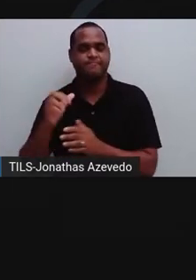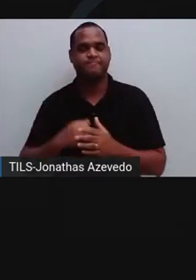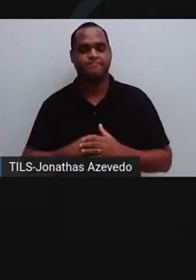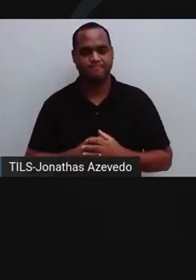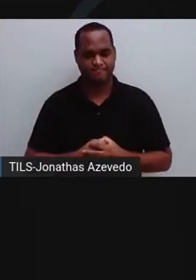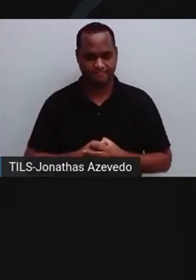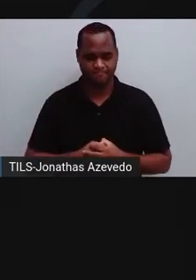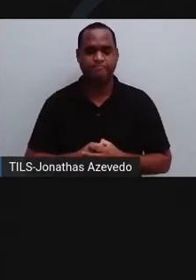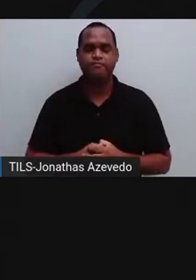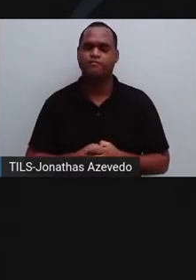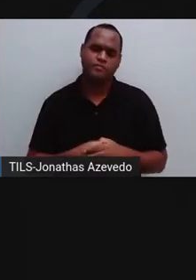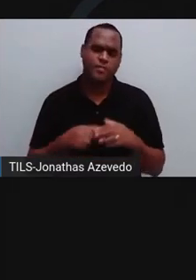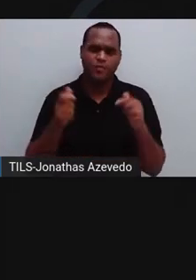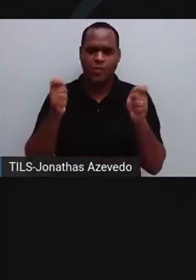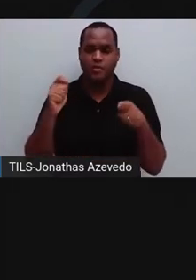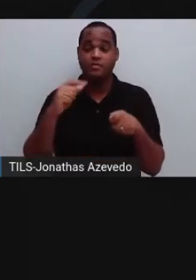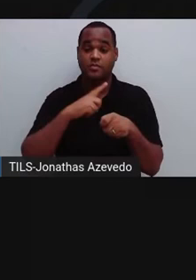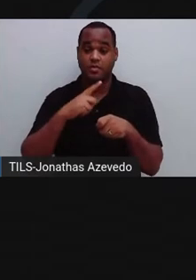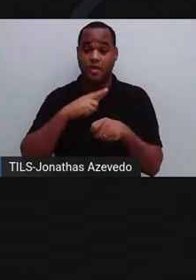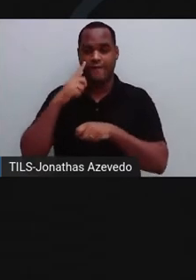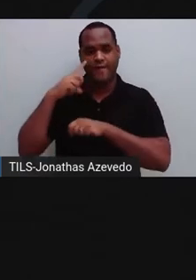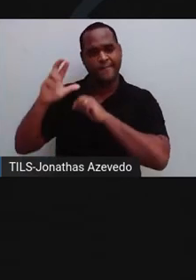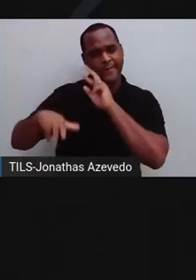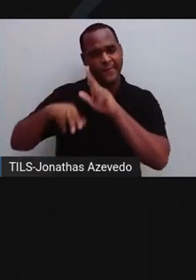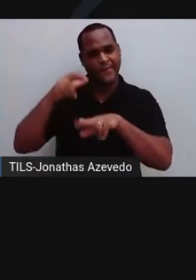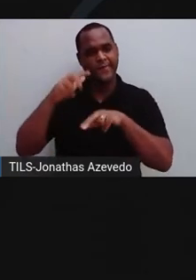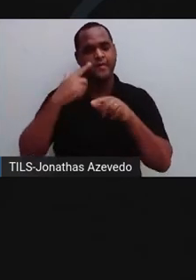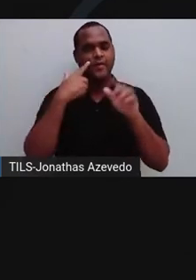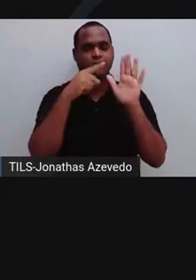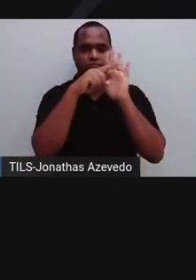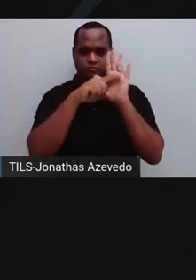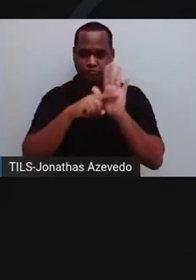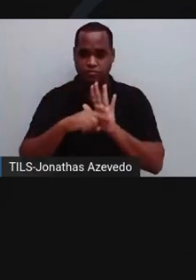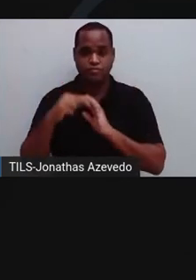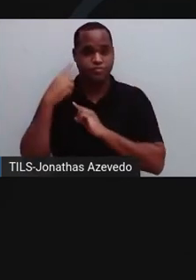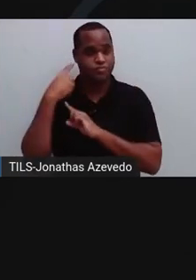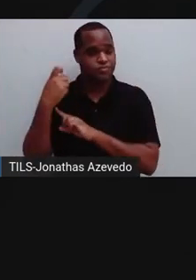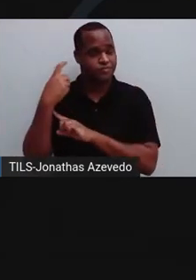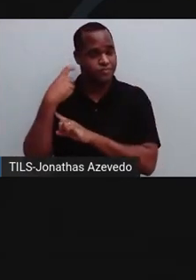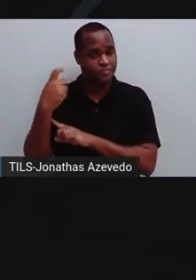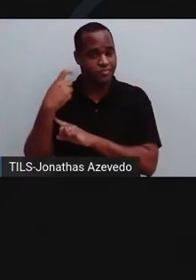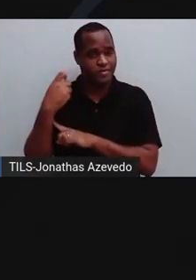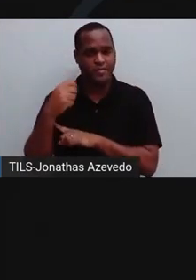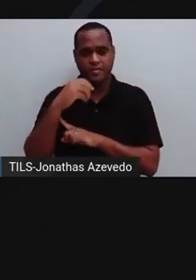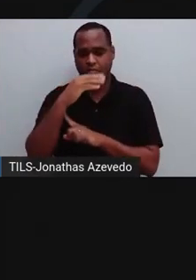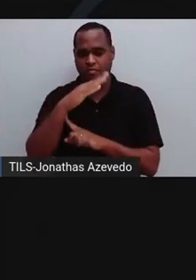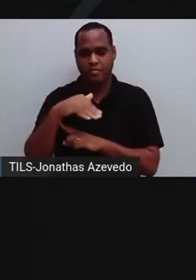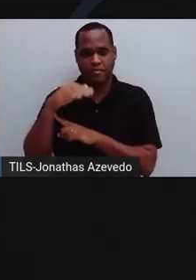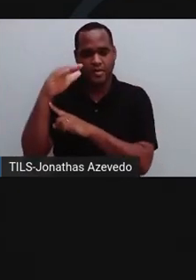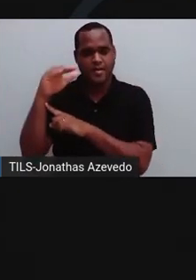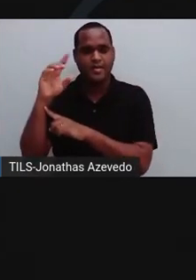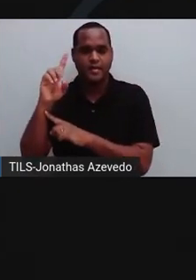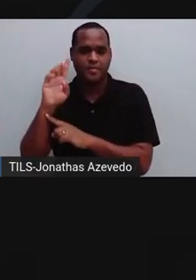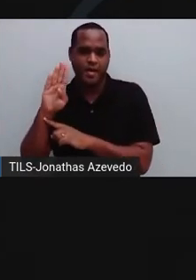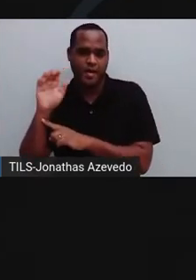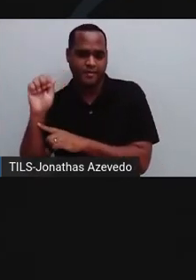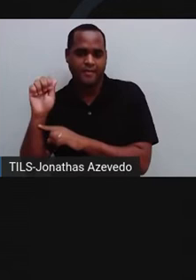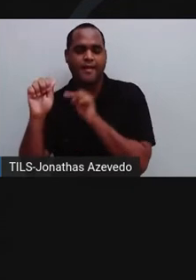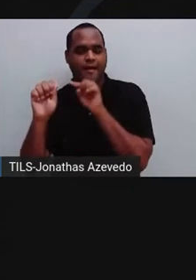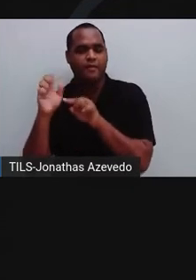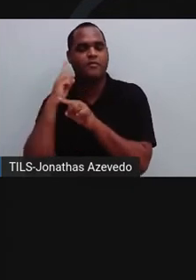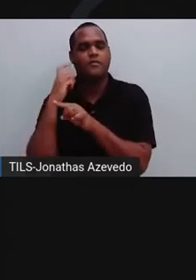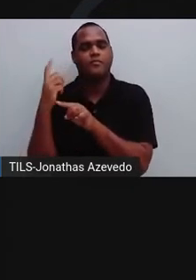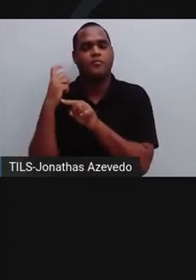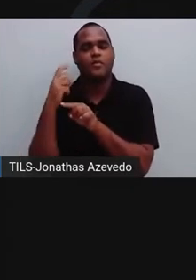É por isso que existem diferentes formas de avaliar ruídos. A escala DBA leva em consideração a audição humana.